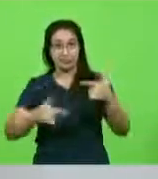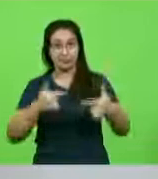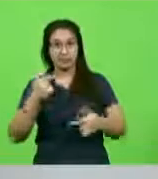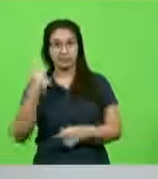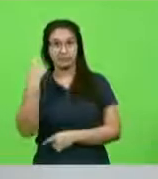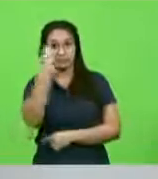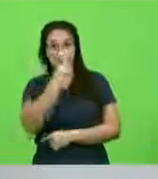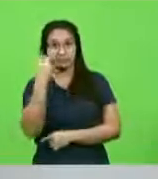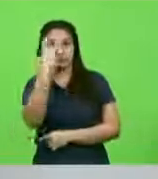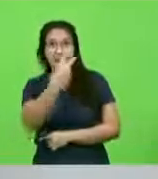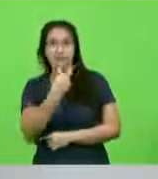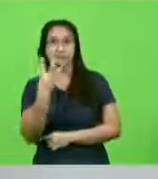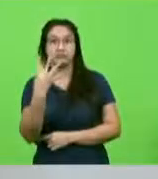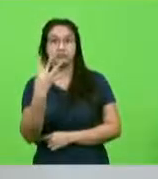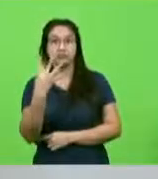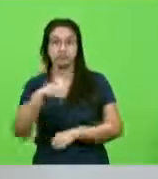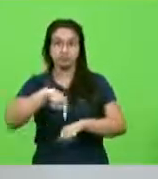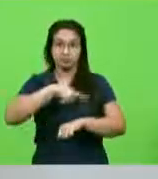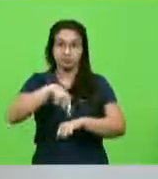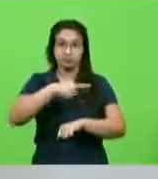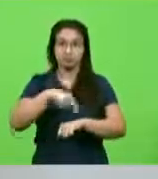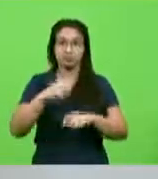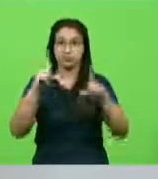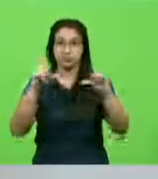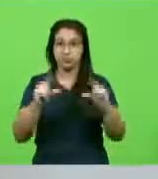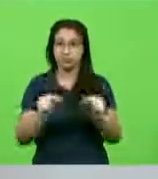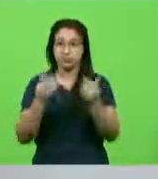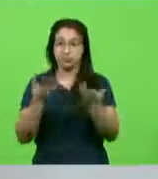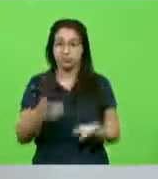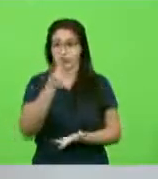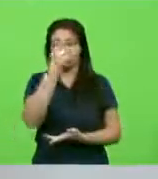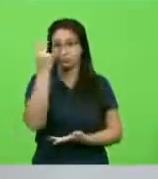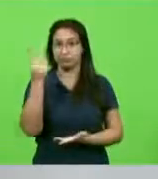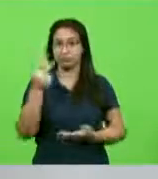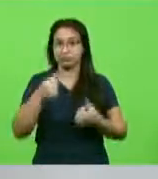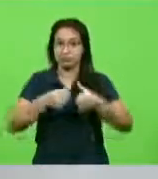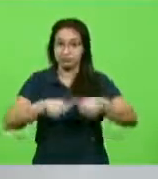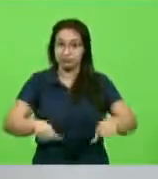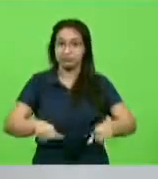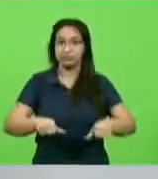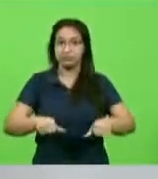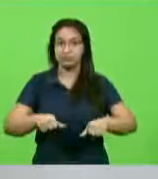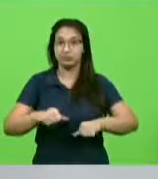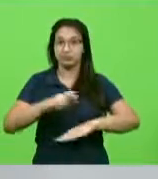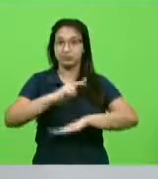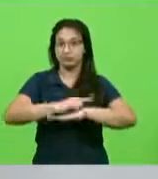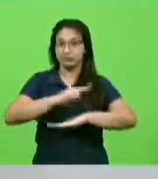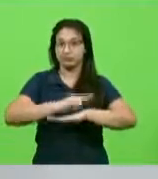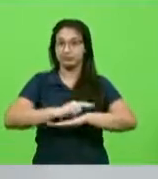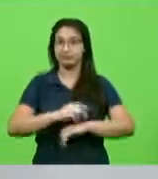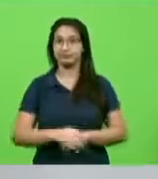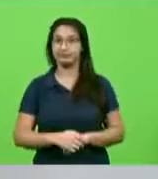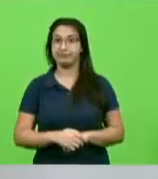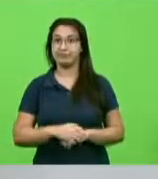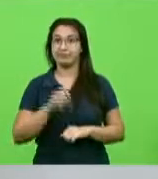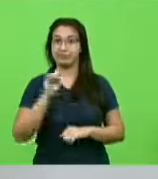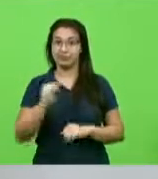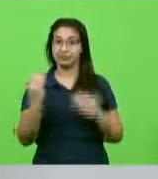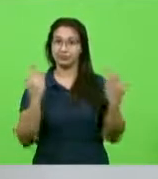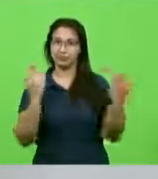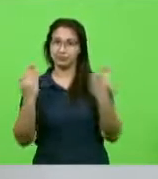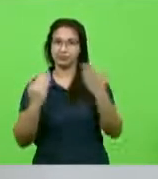ele reduz em 40% o tempo de internação se comparado àqueles que não têm fisioterapia